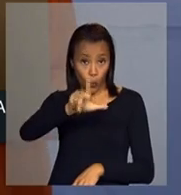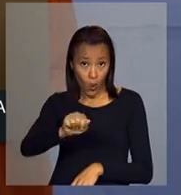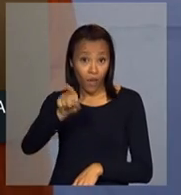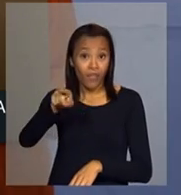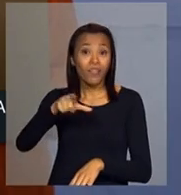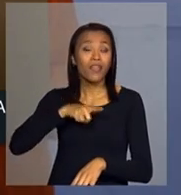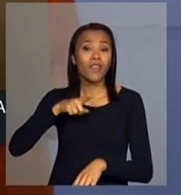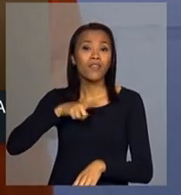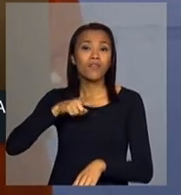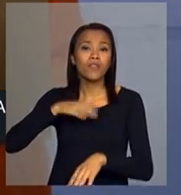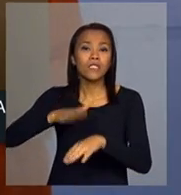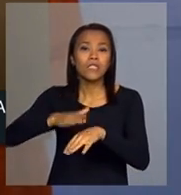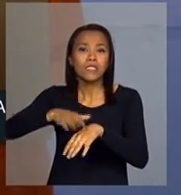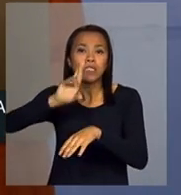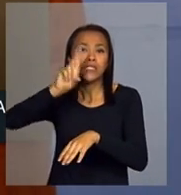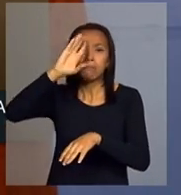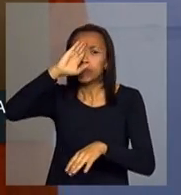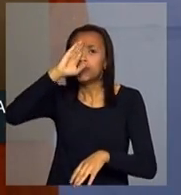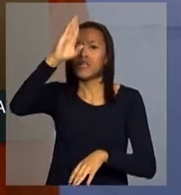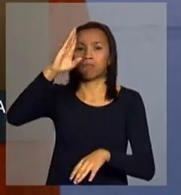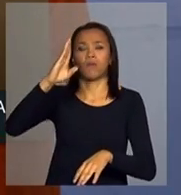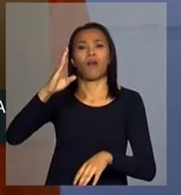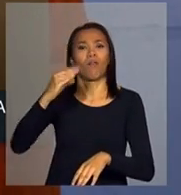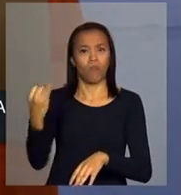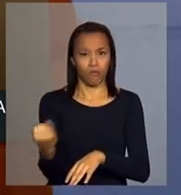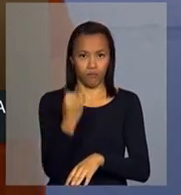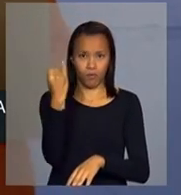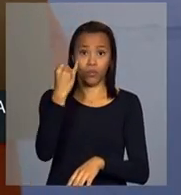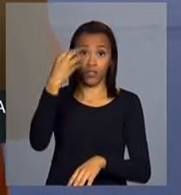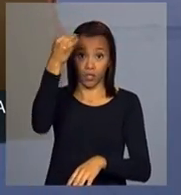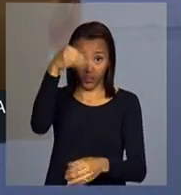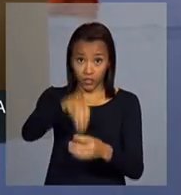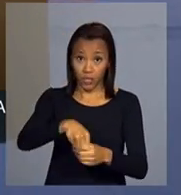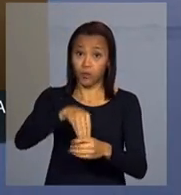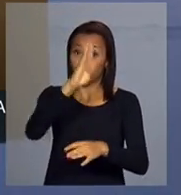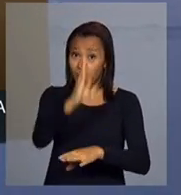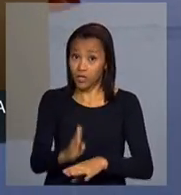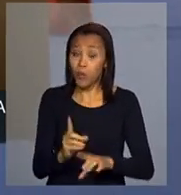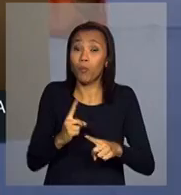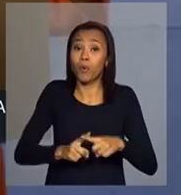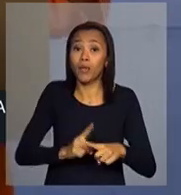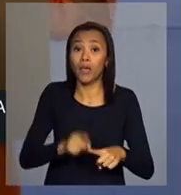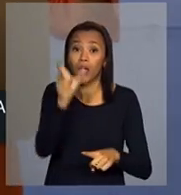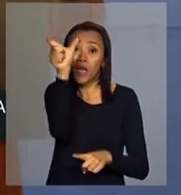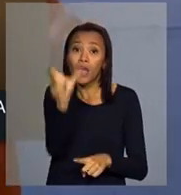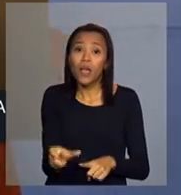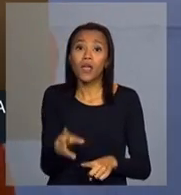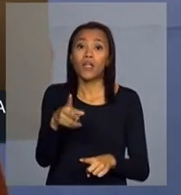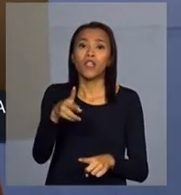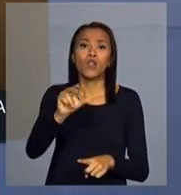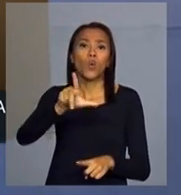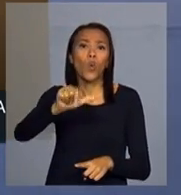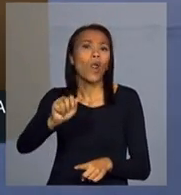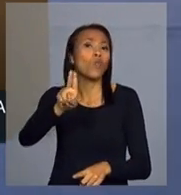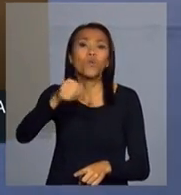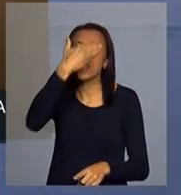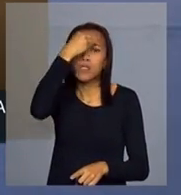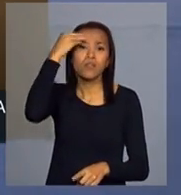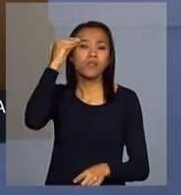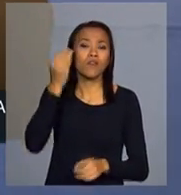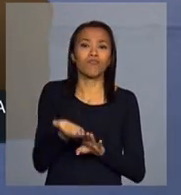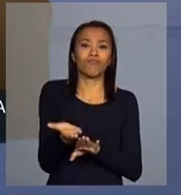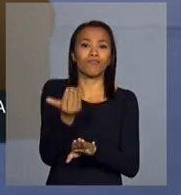Brasil. E ele teve um papel fundamental no Brasil porque ele jamais esqueceu de onde ele veio.